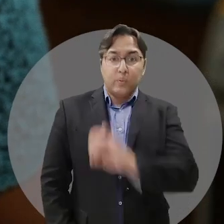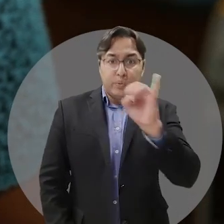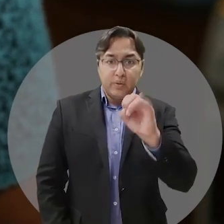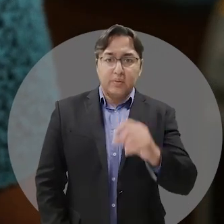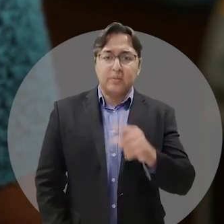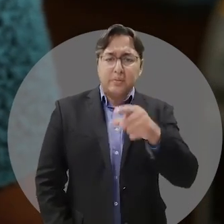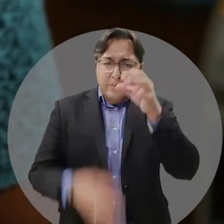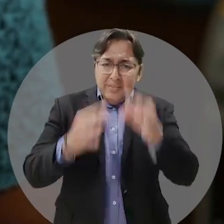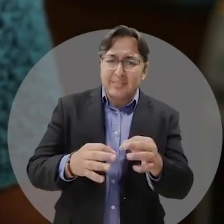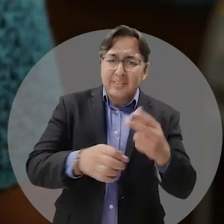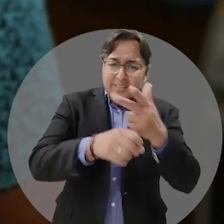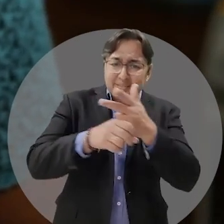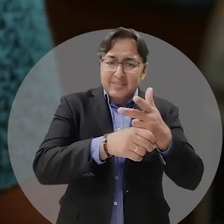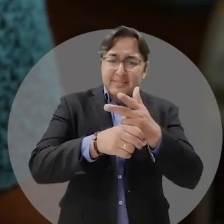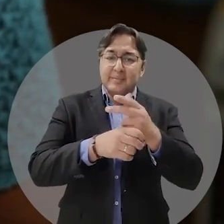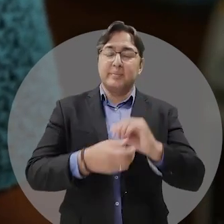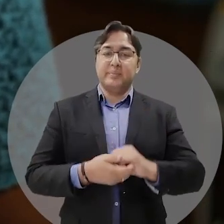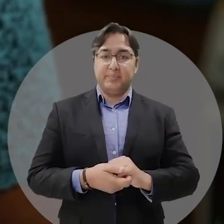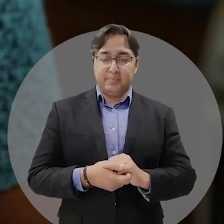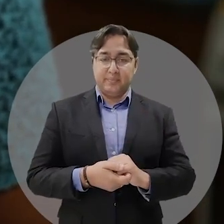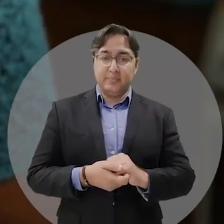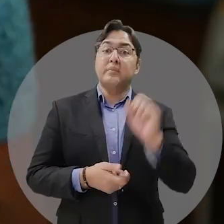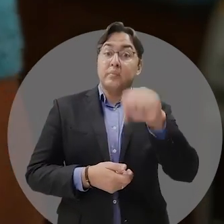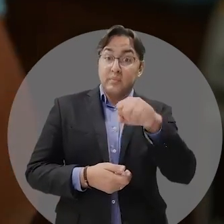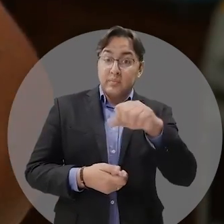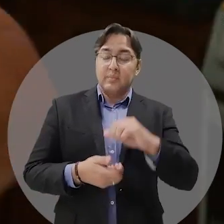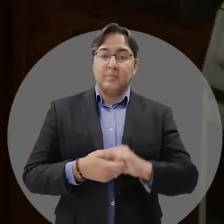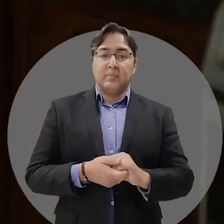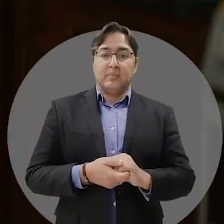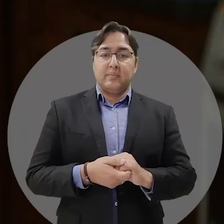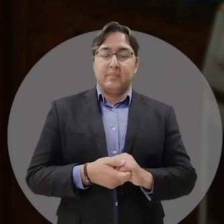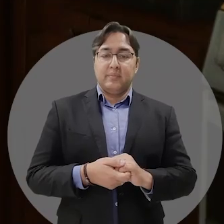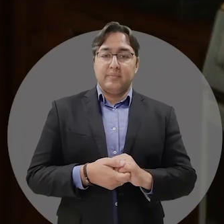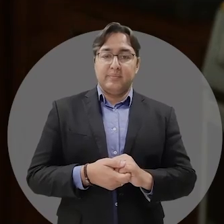Oi? Juninho, esse negócio aqui tá funcionando? Tá sim, vó.